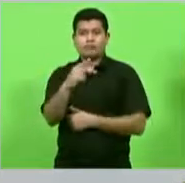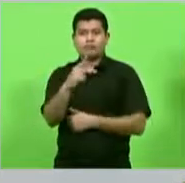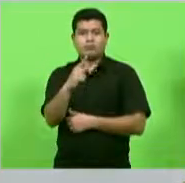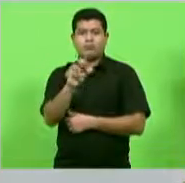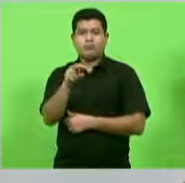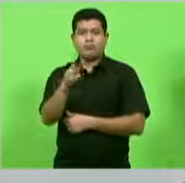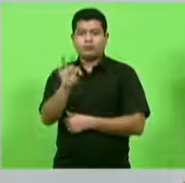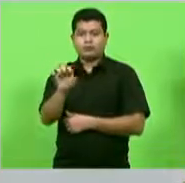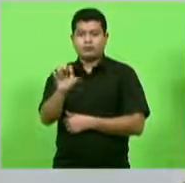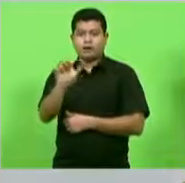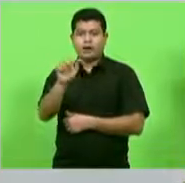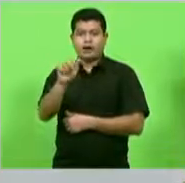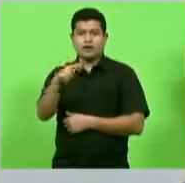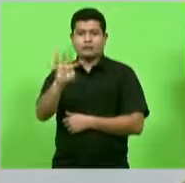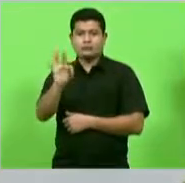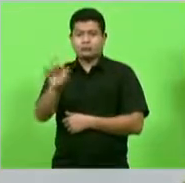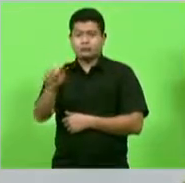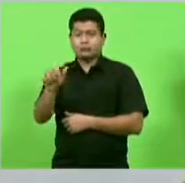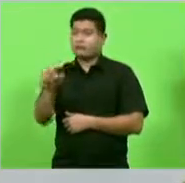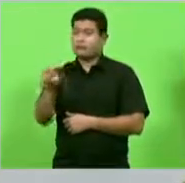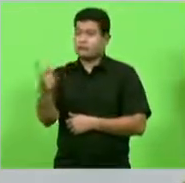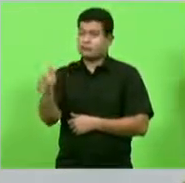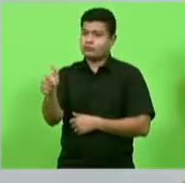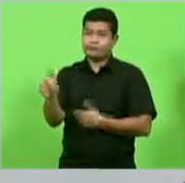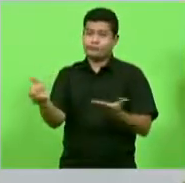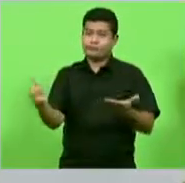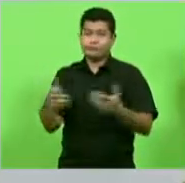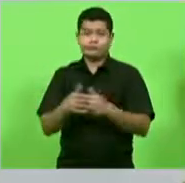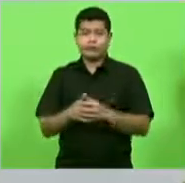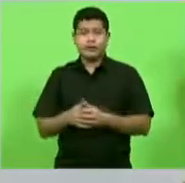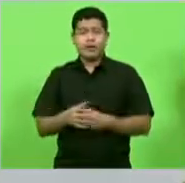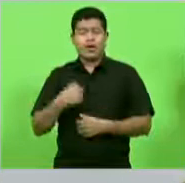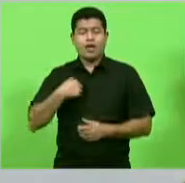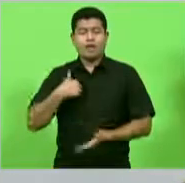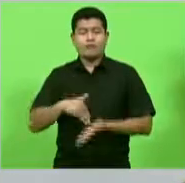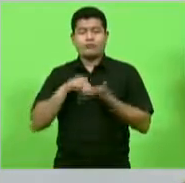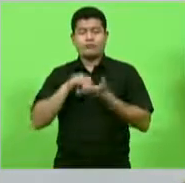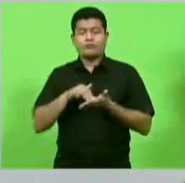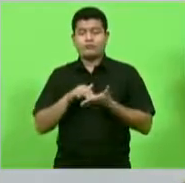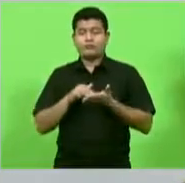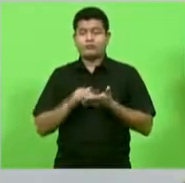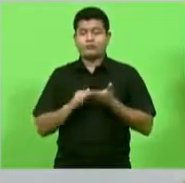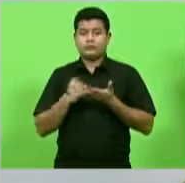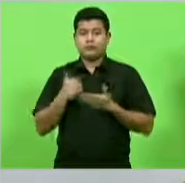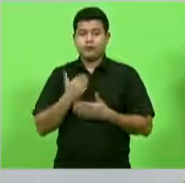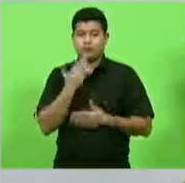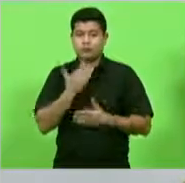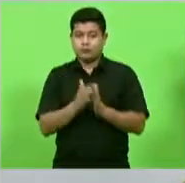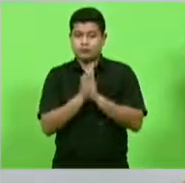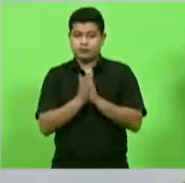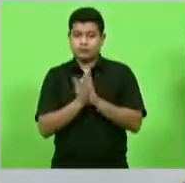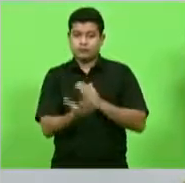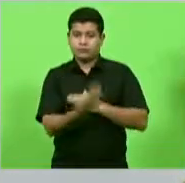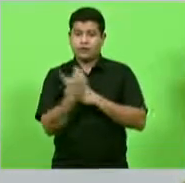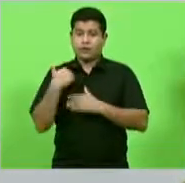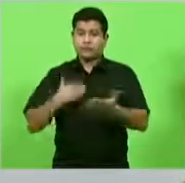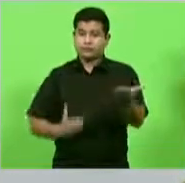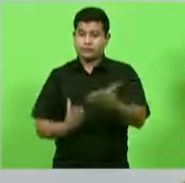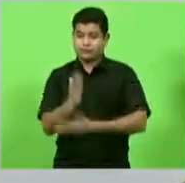tipo de ação do Estado eu fiz uma moção nós vamos aprovar se assim os deputados entenderem que já foi